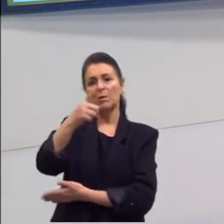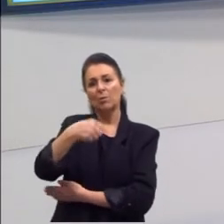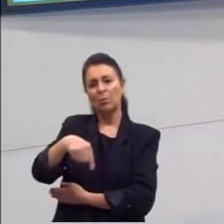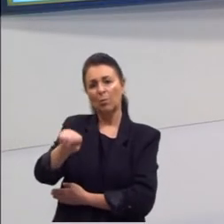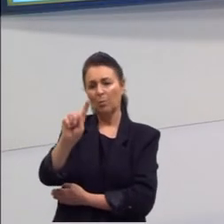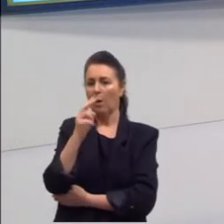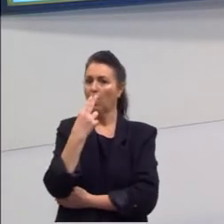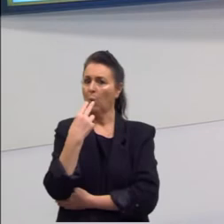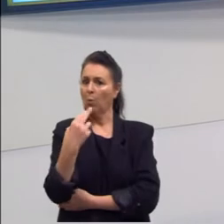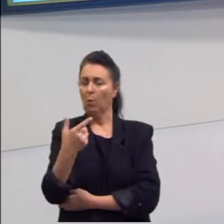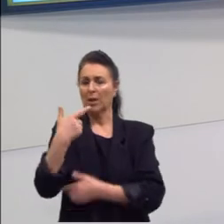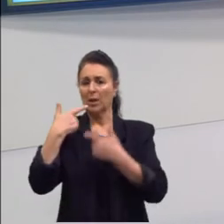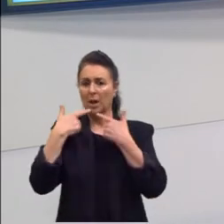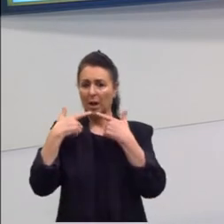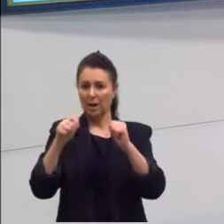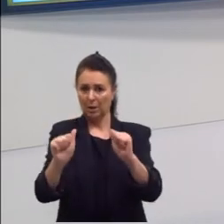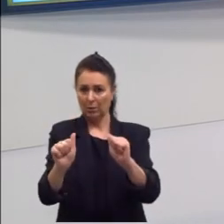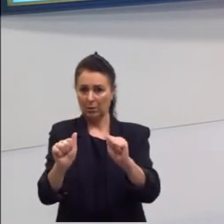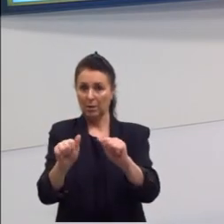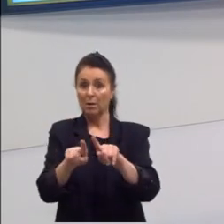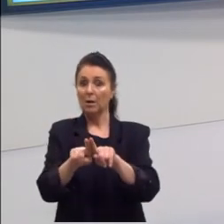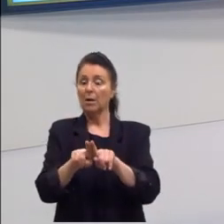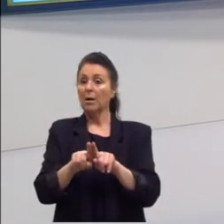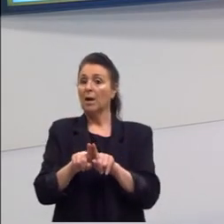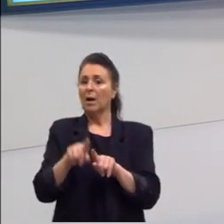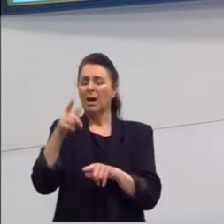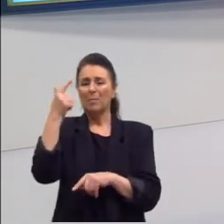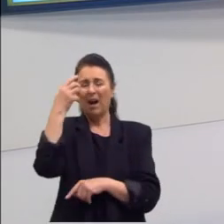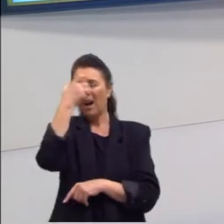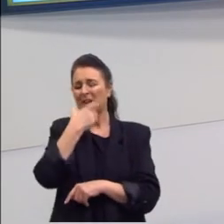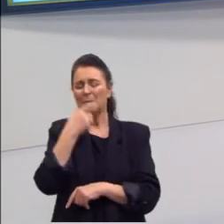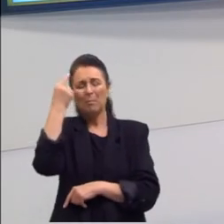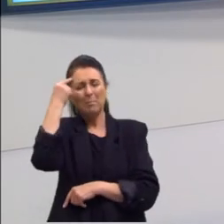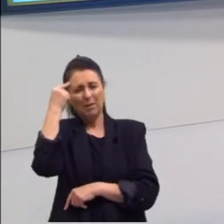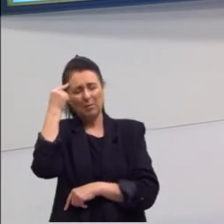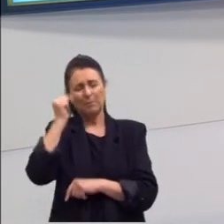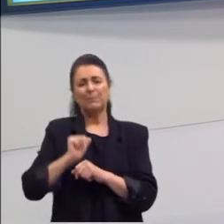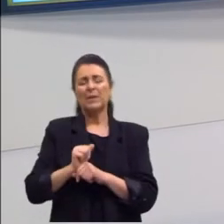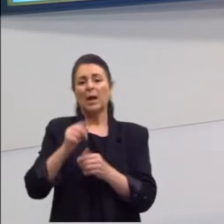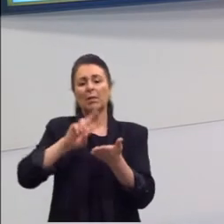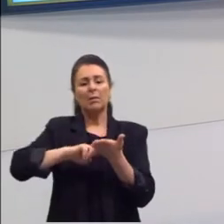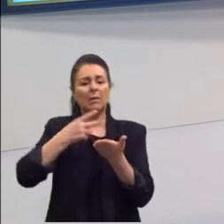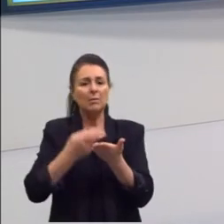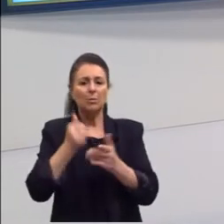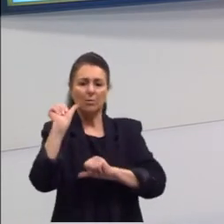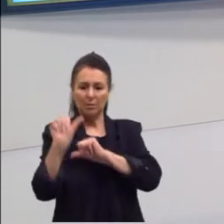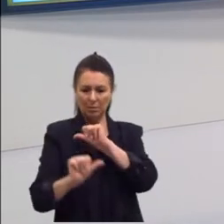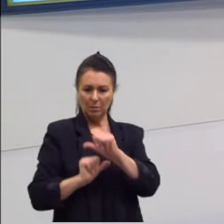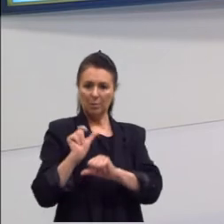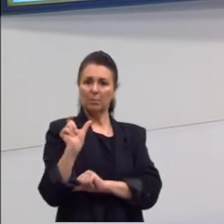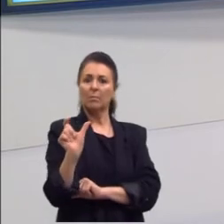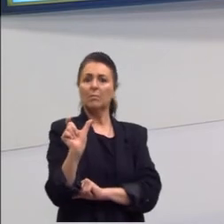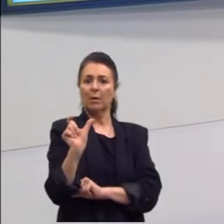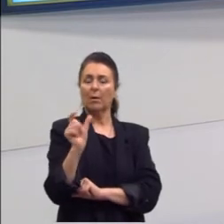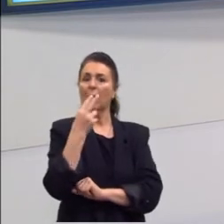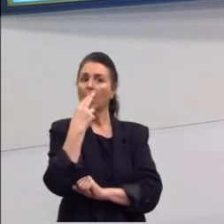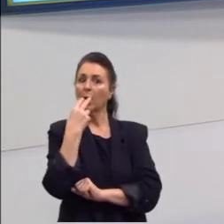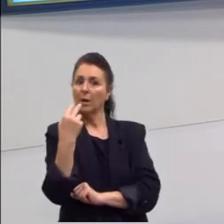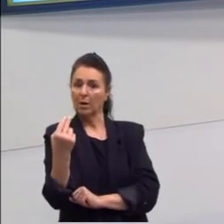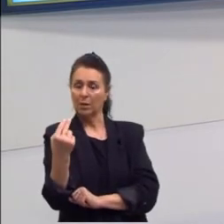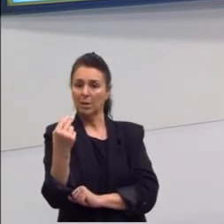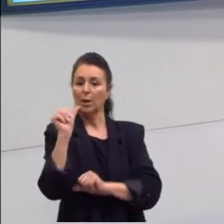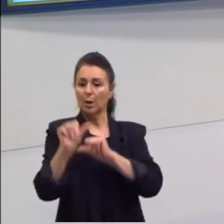Isso é um erro que a gente comete muito. Achar que traduzir é só transformar a palavra, por exemplo, do inglês para o